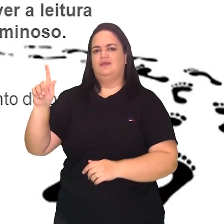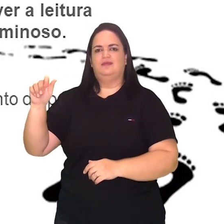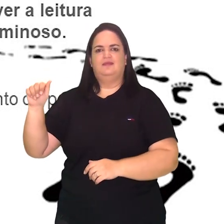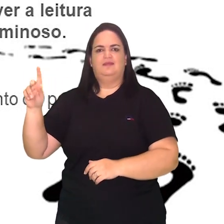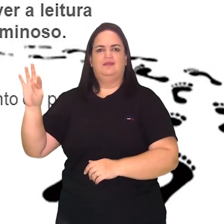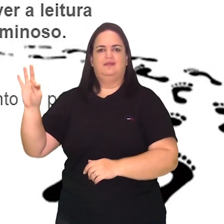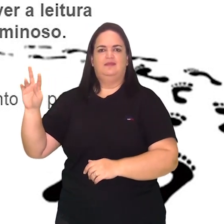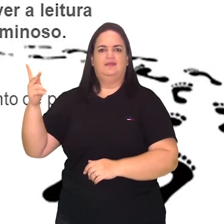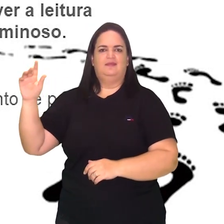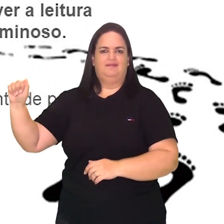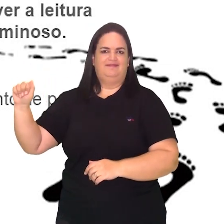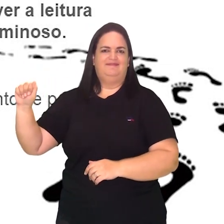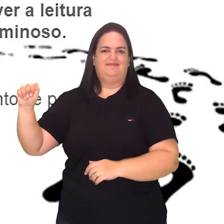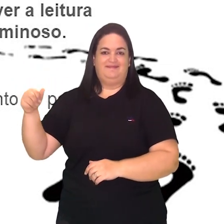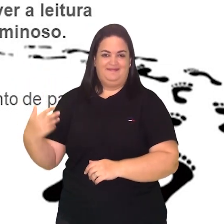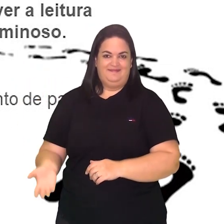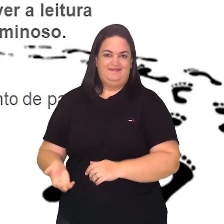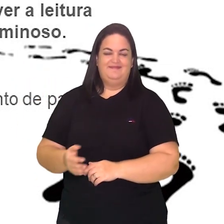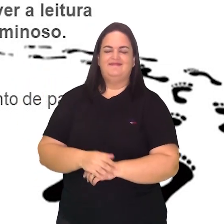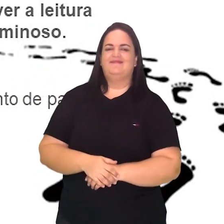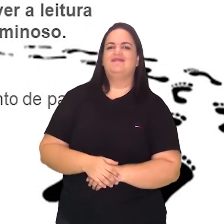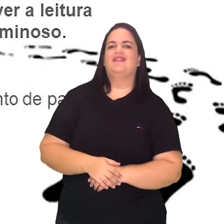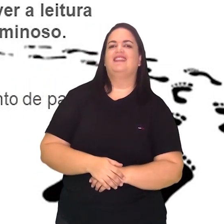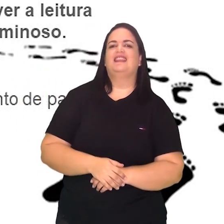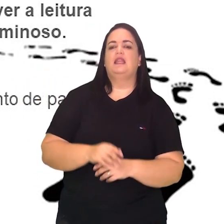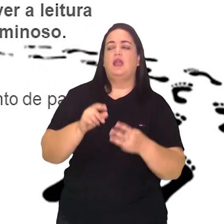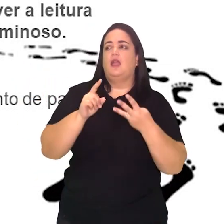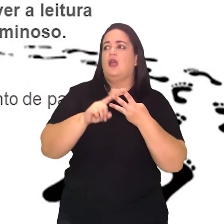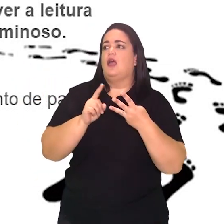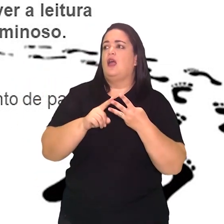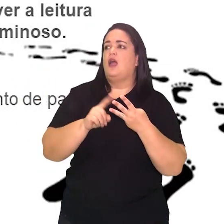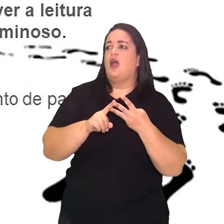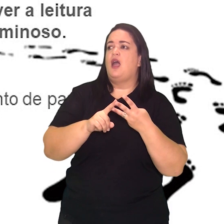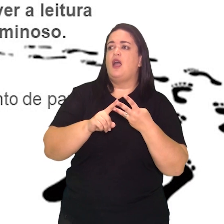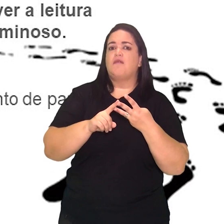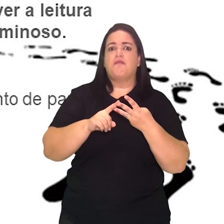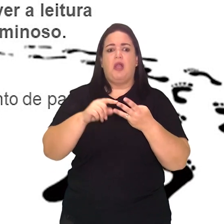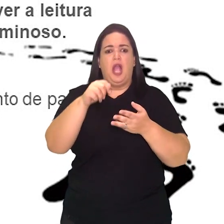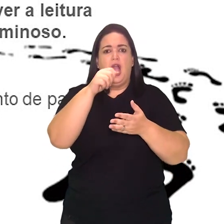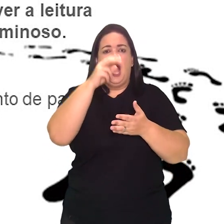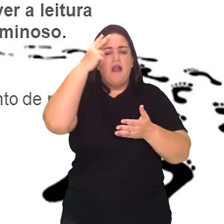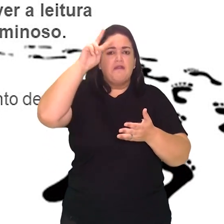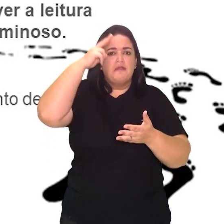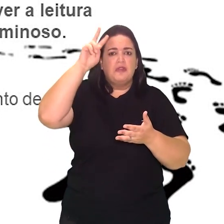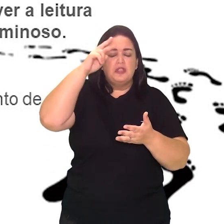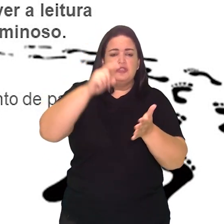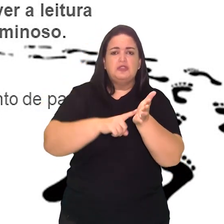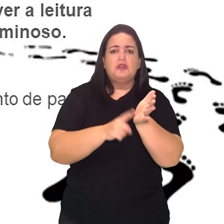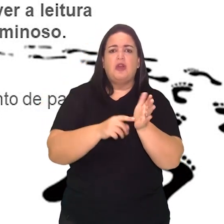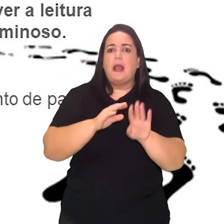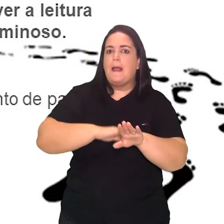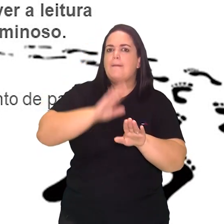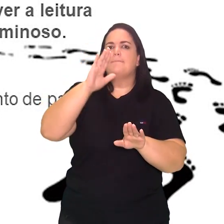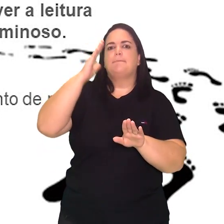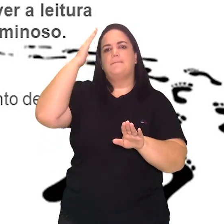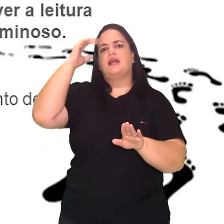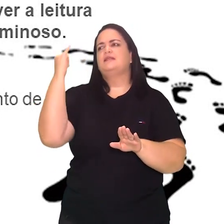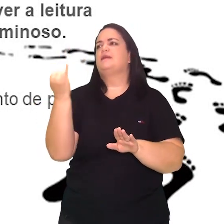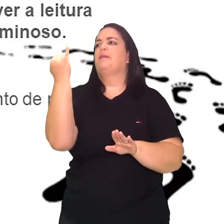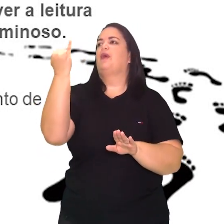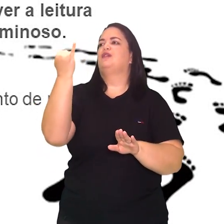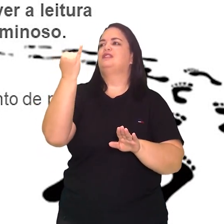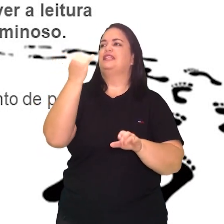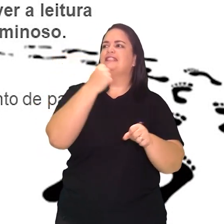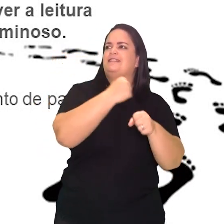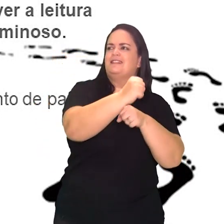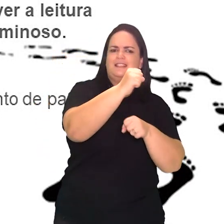Quais são algumas das suas obras mais significativas? Assassinato no Campo de Golfe e Assassinato no